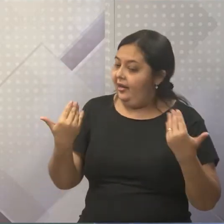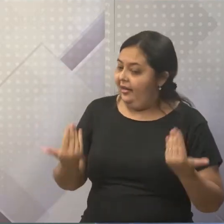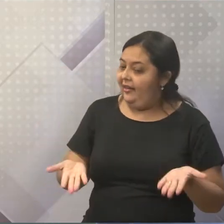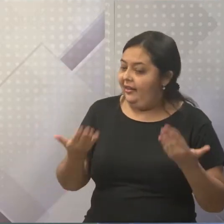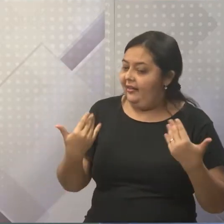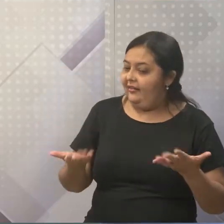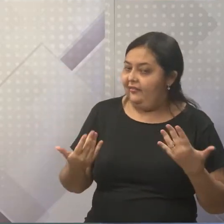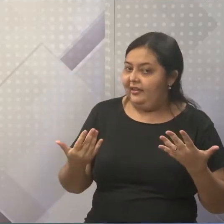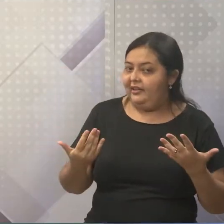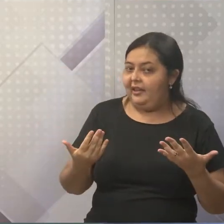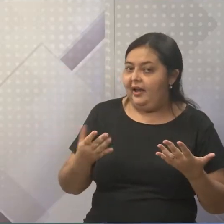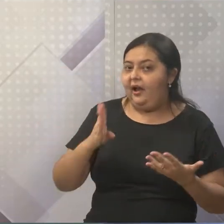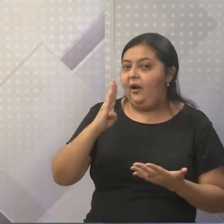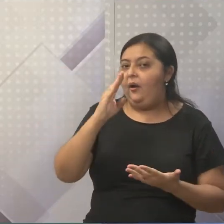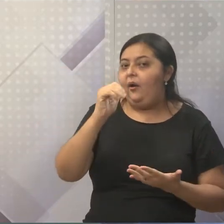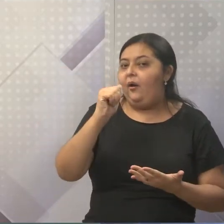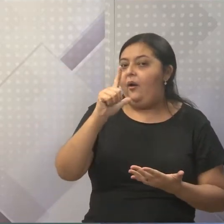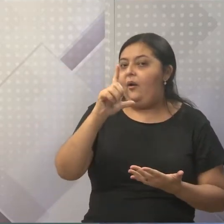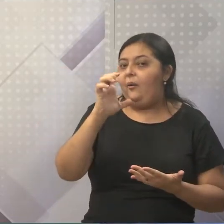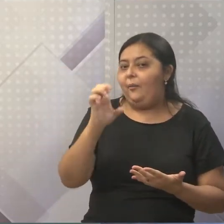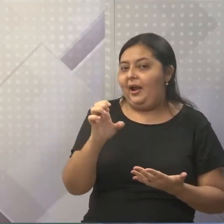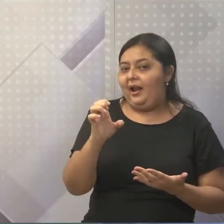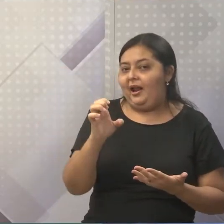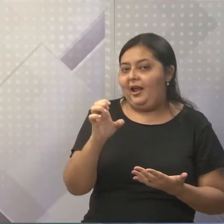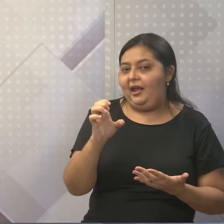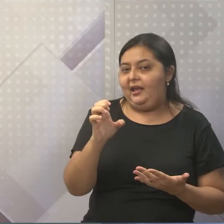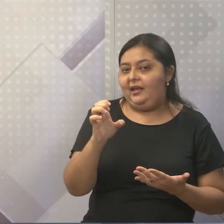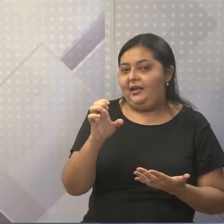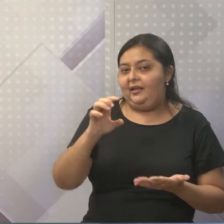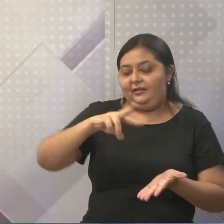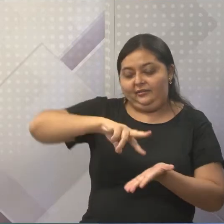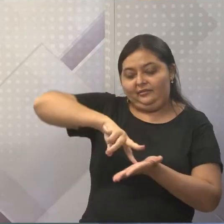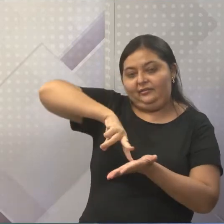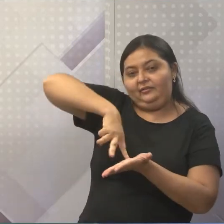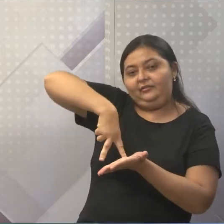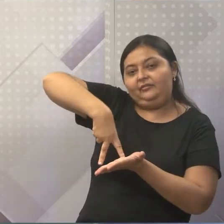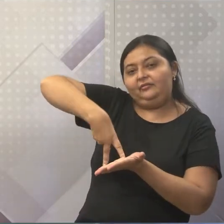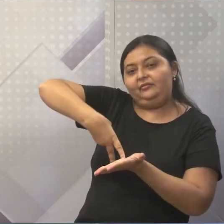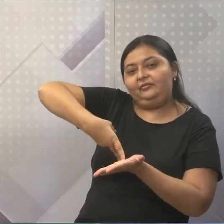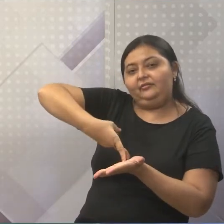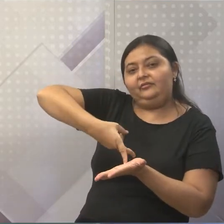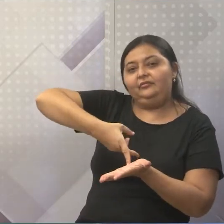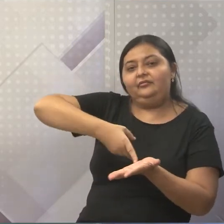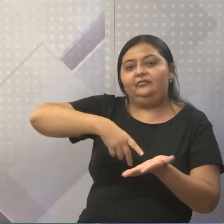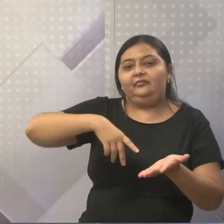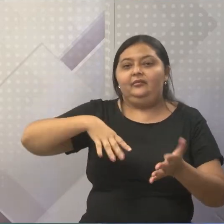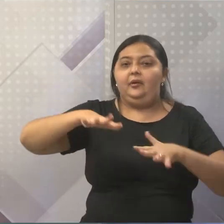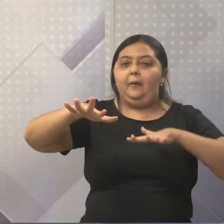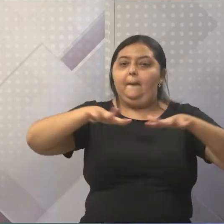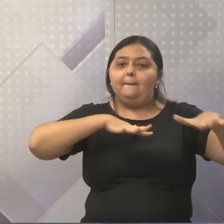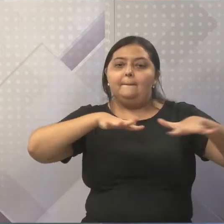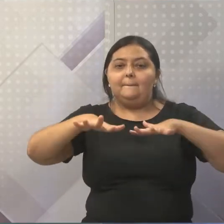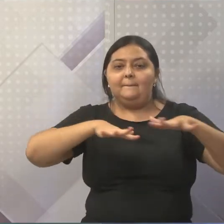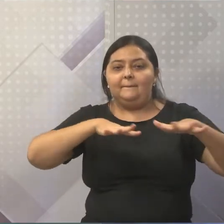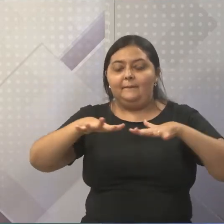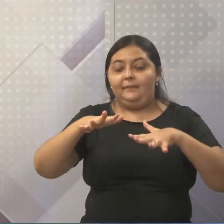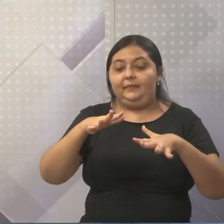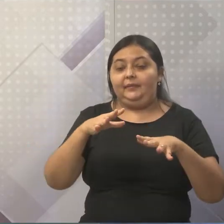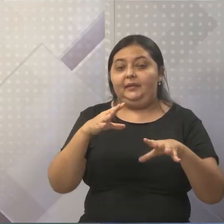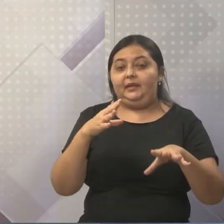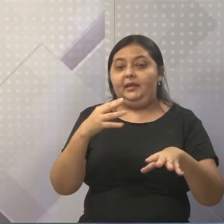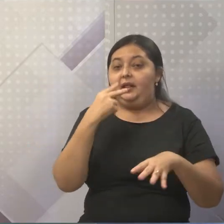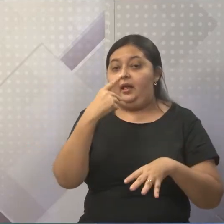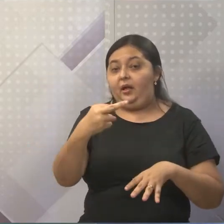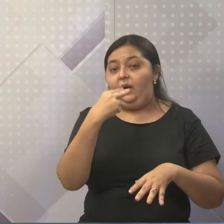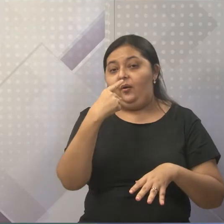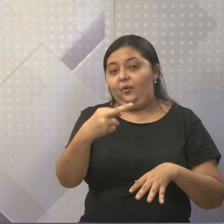balé clássico, não é aquele, a dança do cisne, a morte do cisne, aquela beleza. Aqueles movimentos retratam toda uma linguagem. Sim. Então,